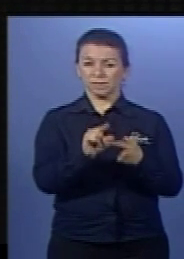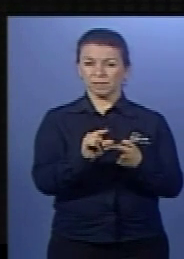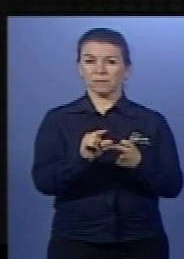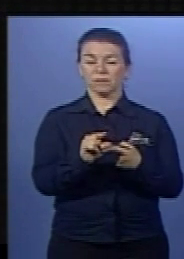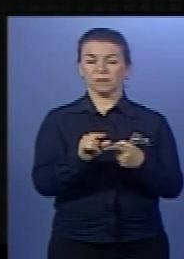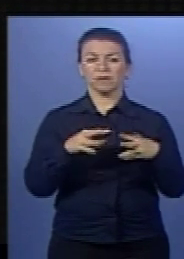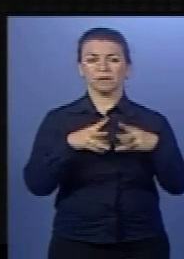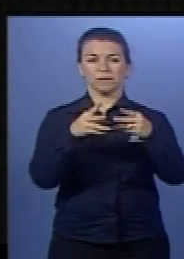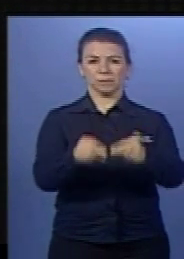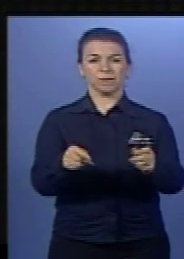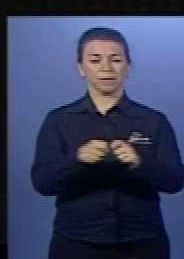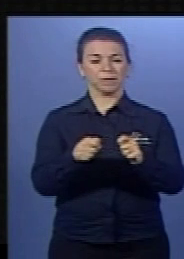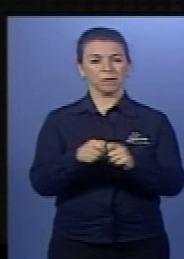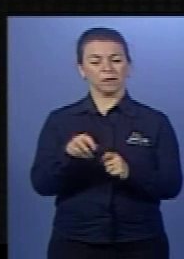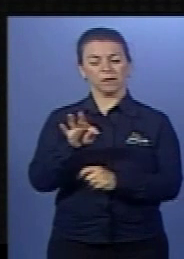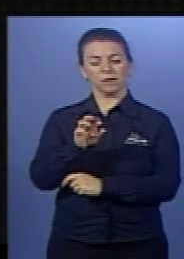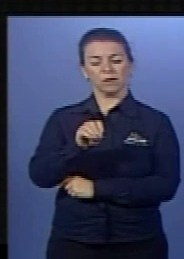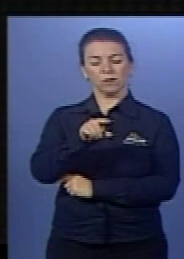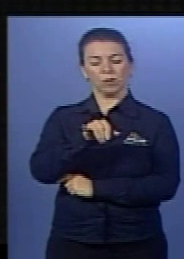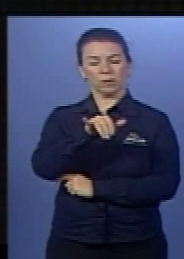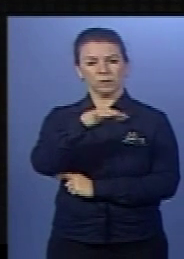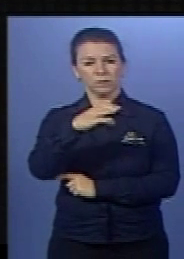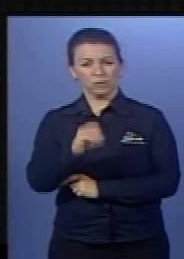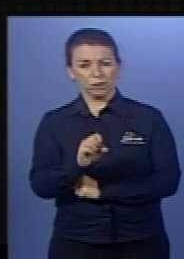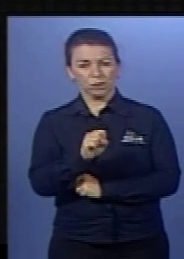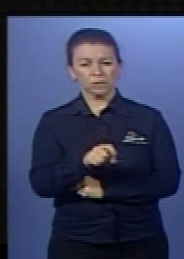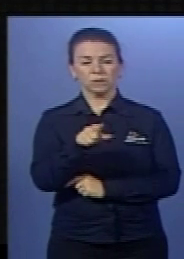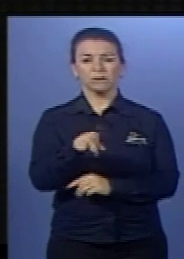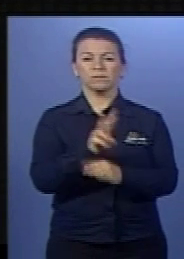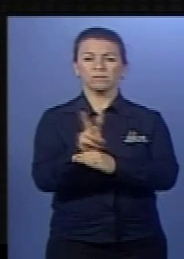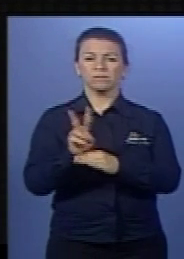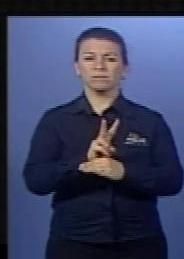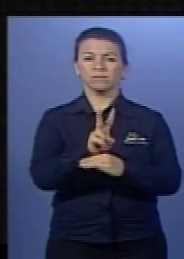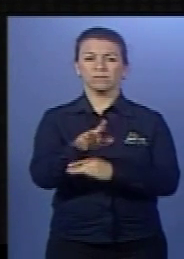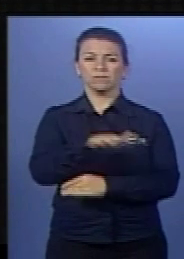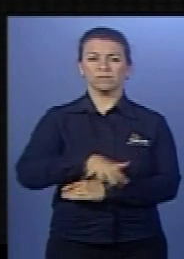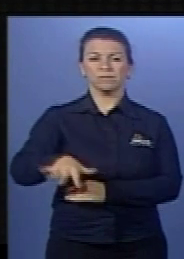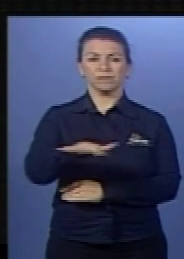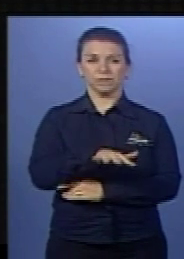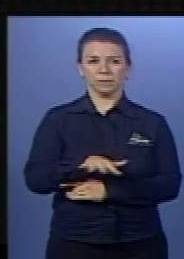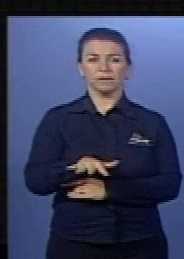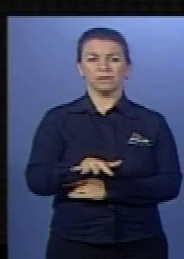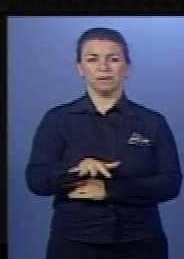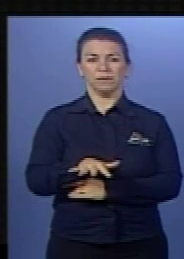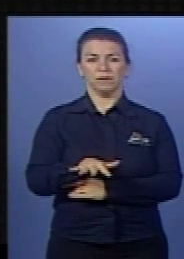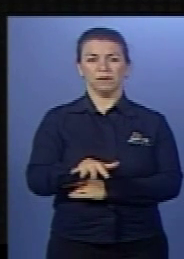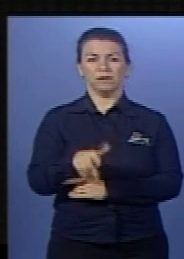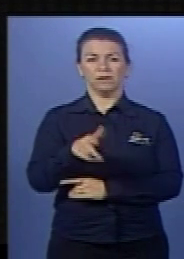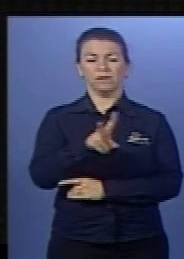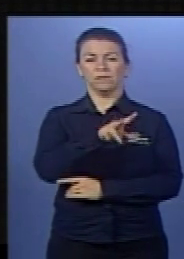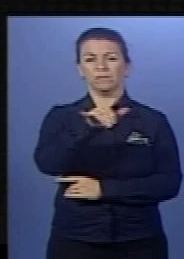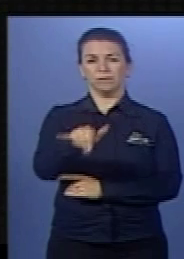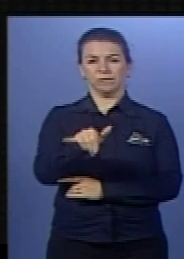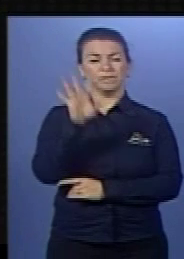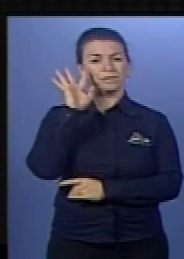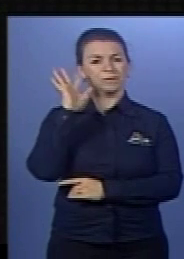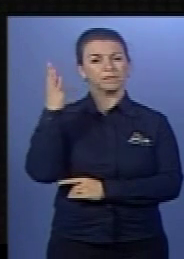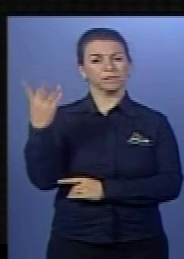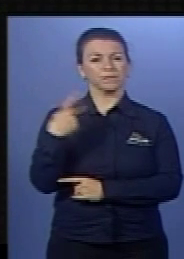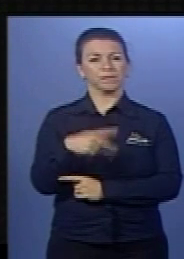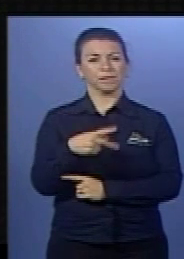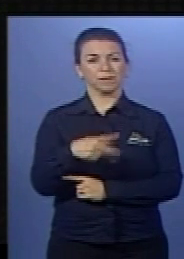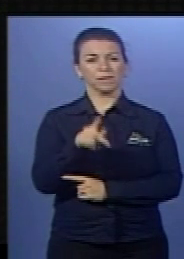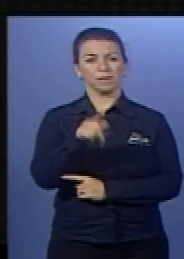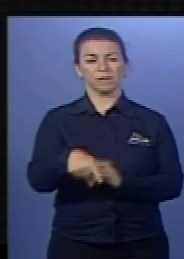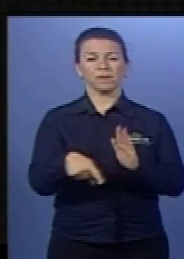aplicação de inseticidas tóxicos, isso preserva o quê? O ambiente. E não vai ocorrer aquilo que nós falamos,